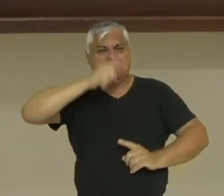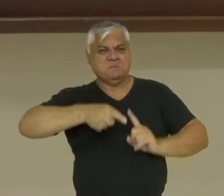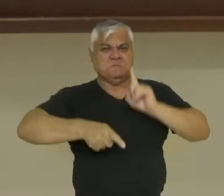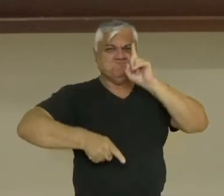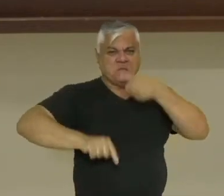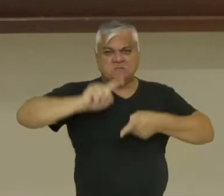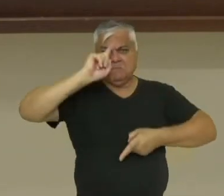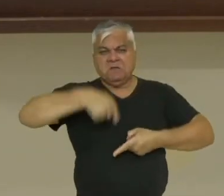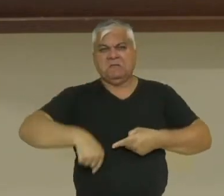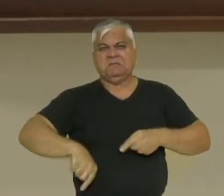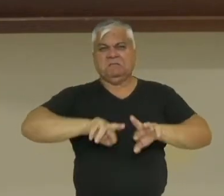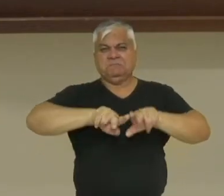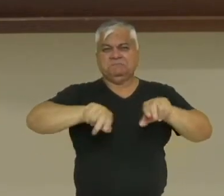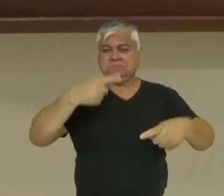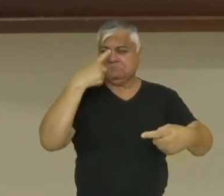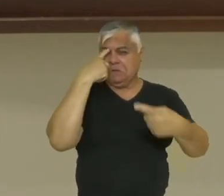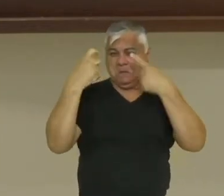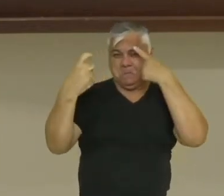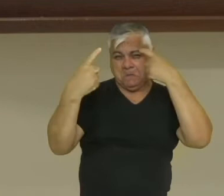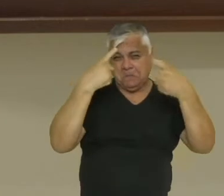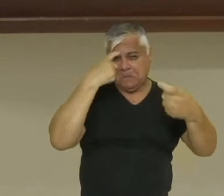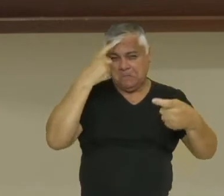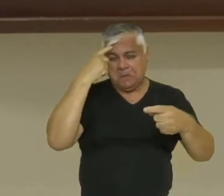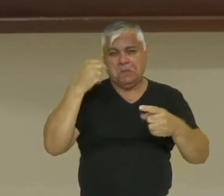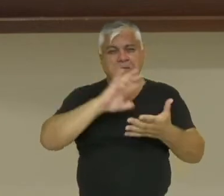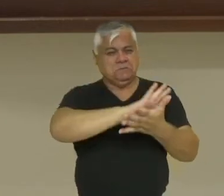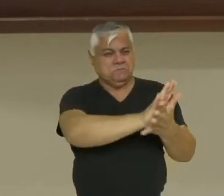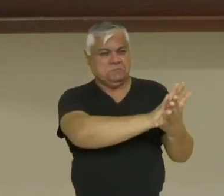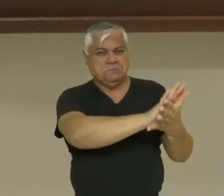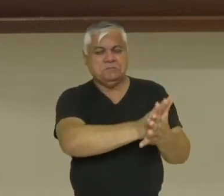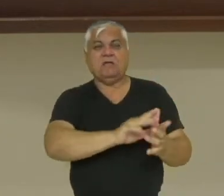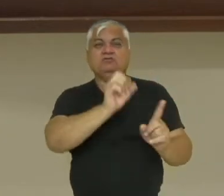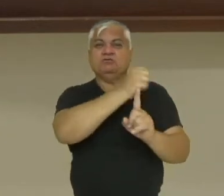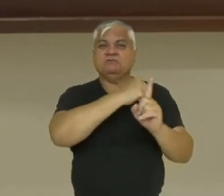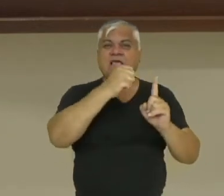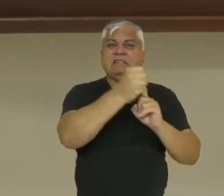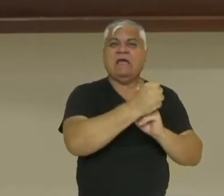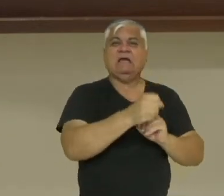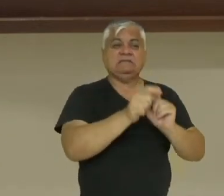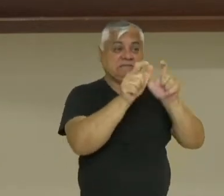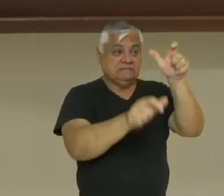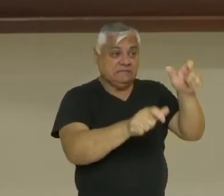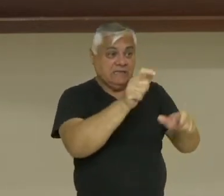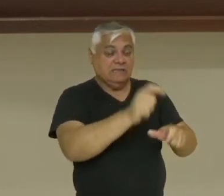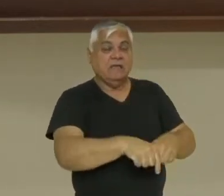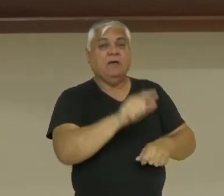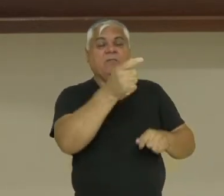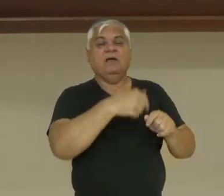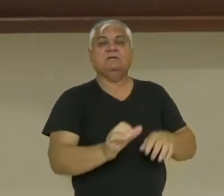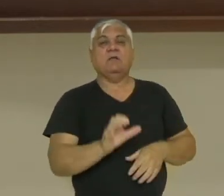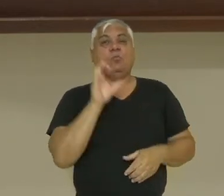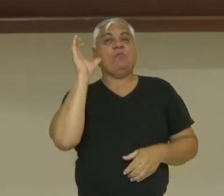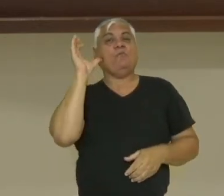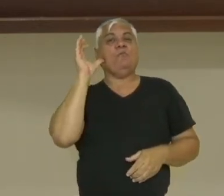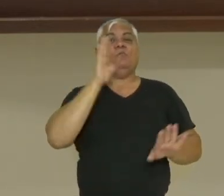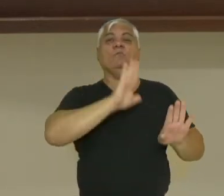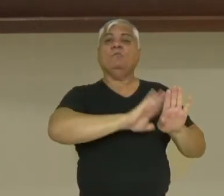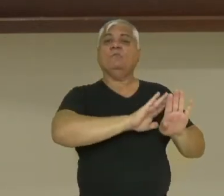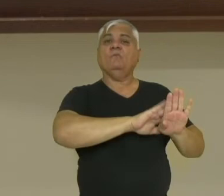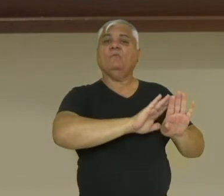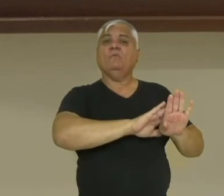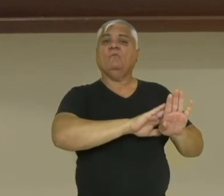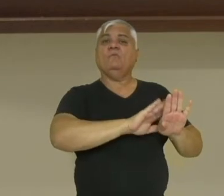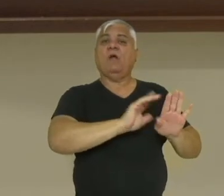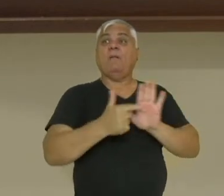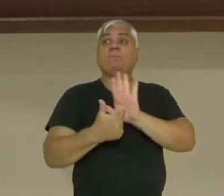fazer inúmeras violências ali com a sociedade, com os cidadãos. E ele mesmo vai esconder, vai censurar e não deixar